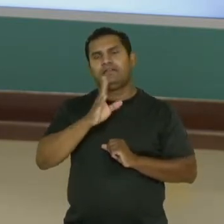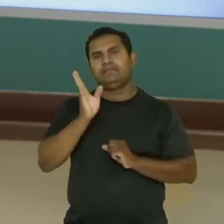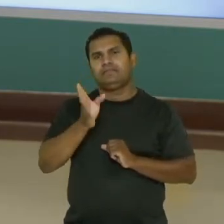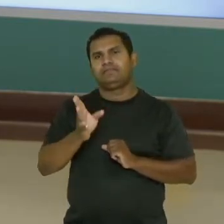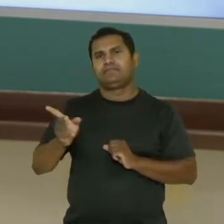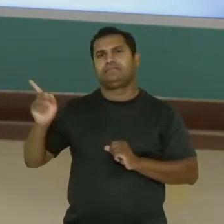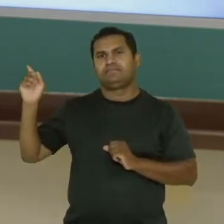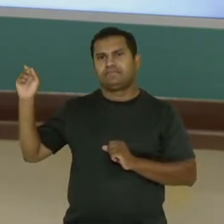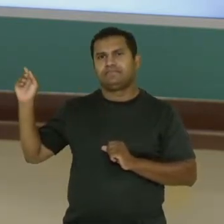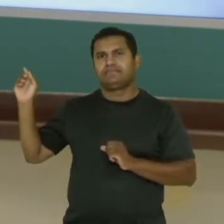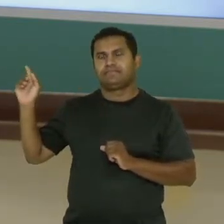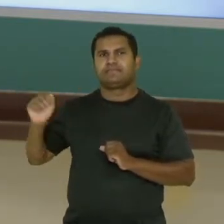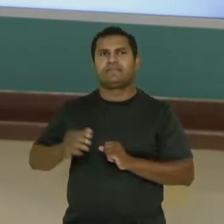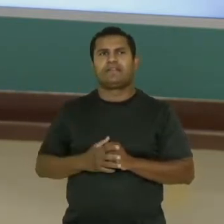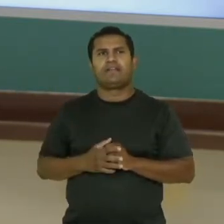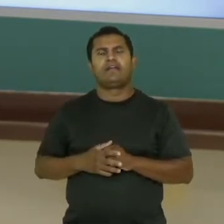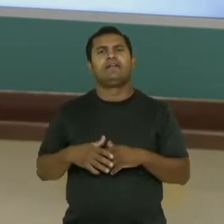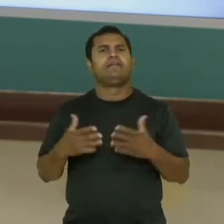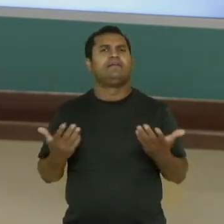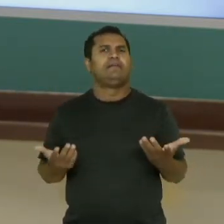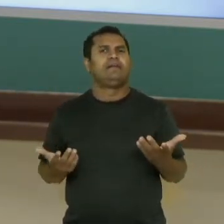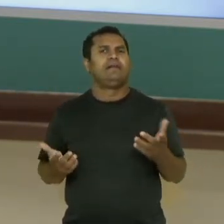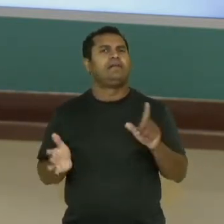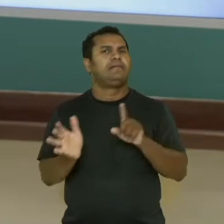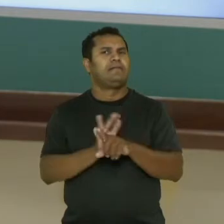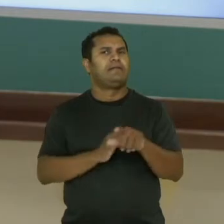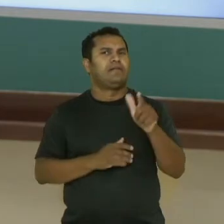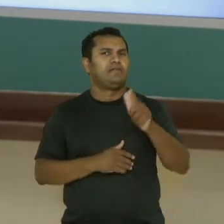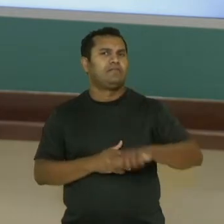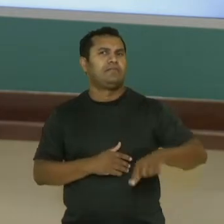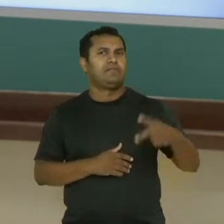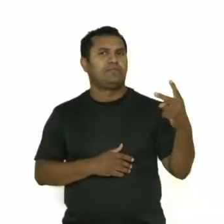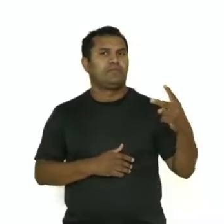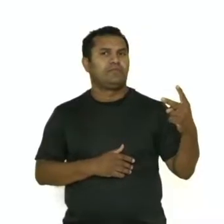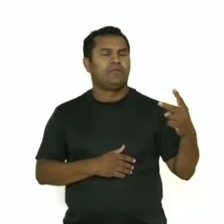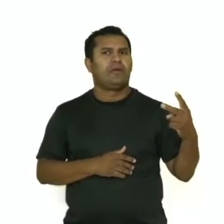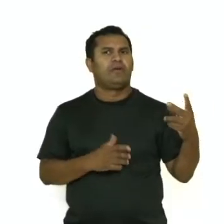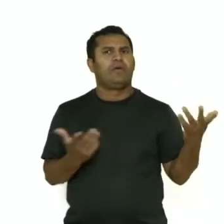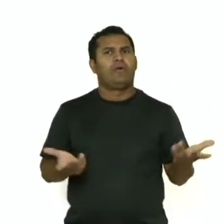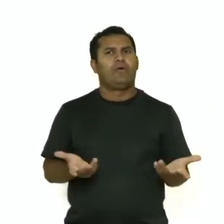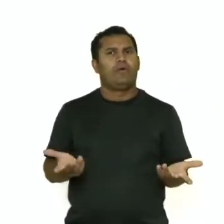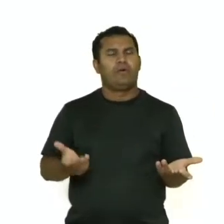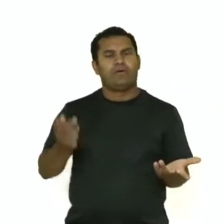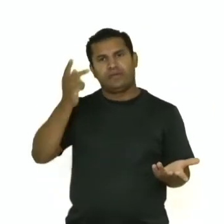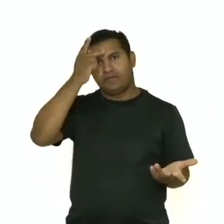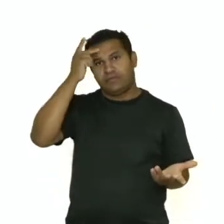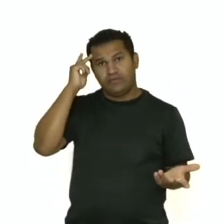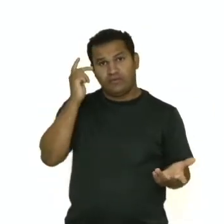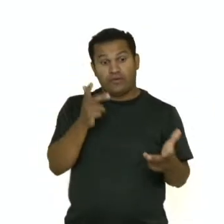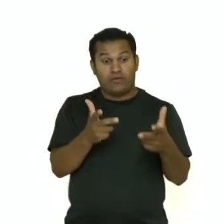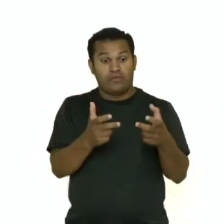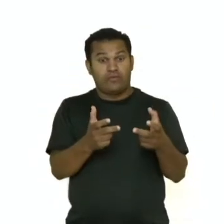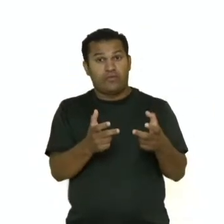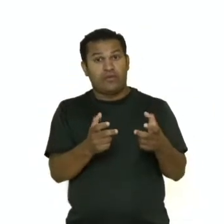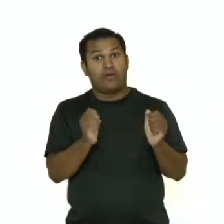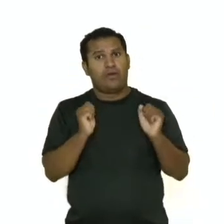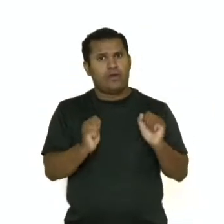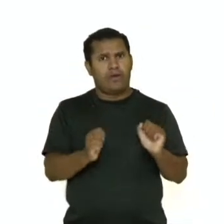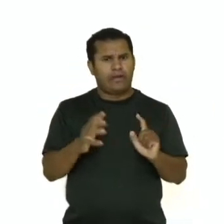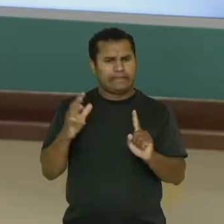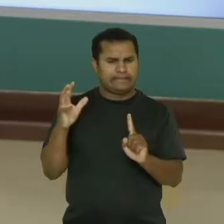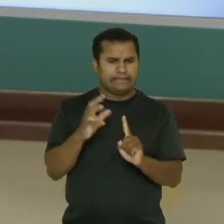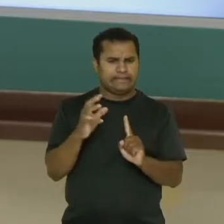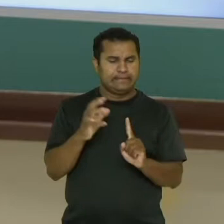isso faz com que te faça uma segunda perguntinha. Os games podem influenciar o comportamento do